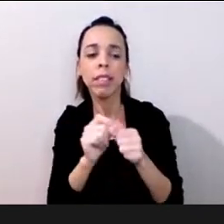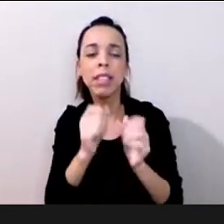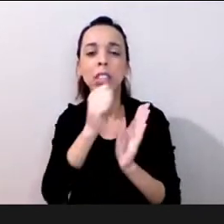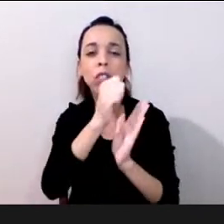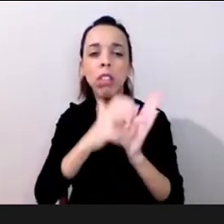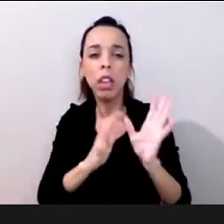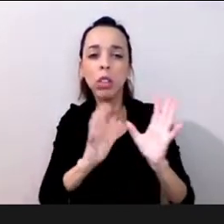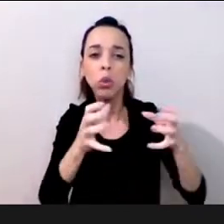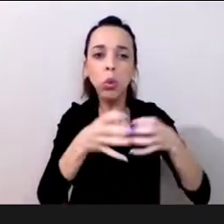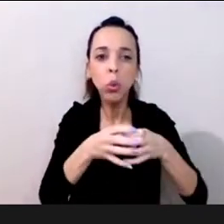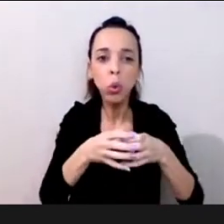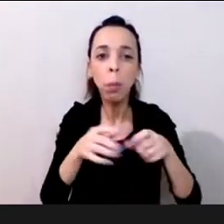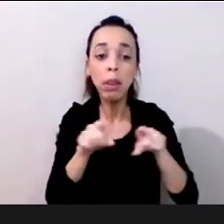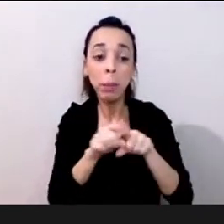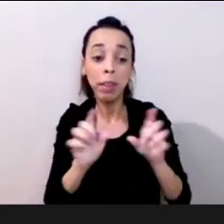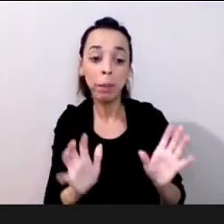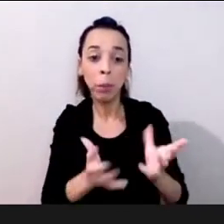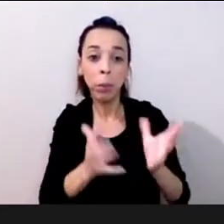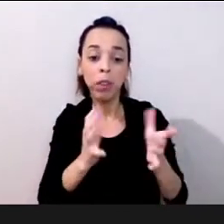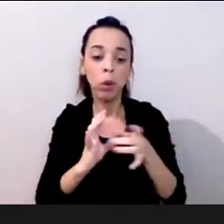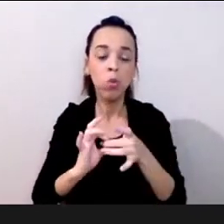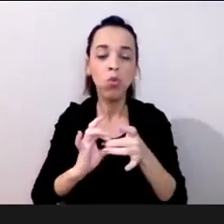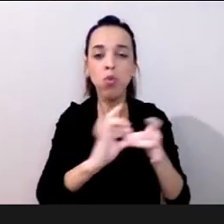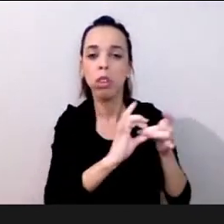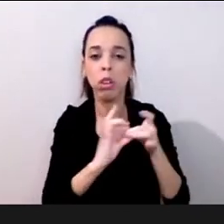gostaria que vocês falassem um pouquinho aí